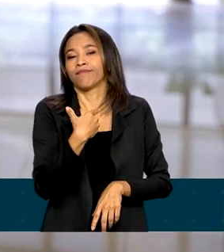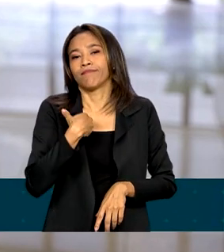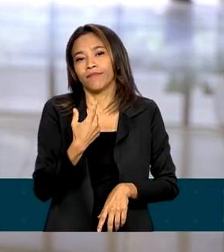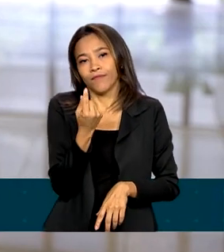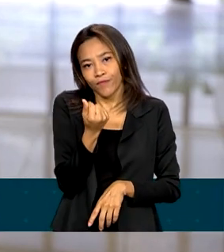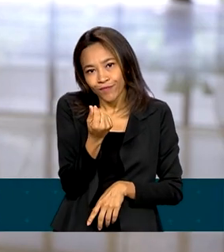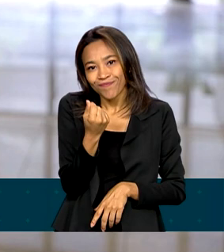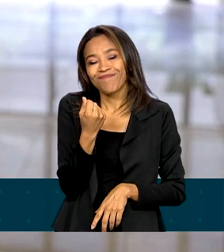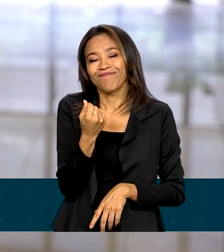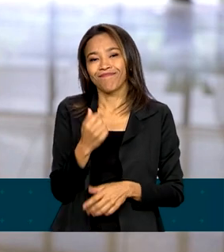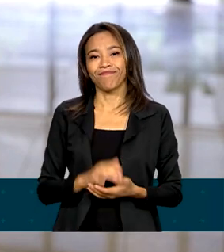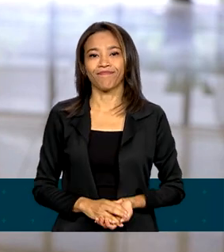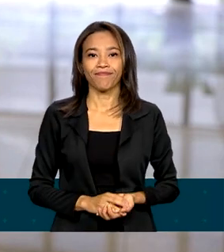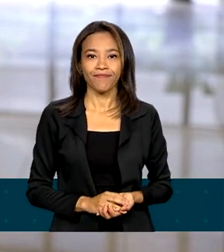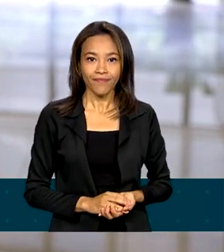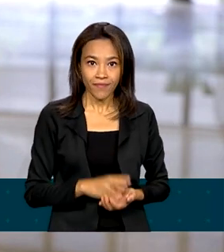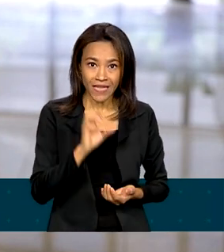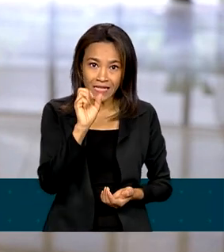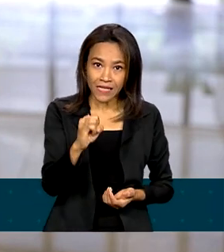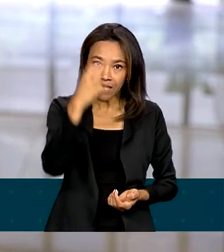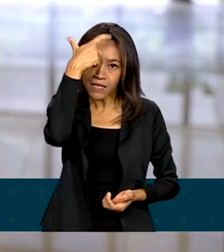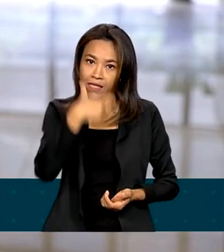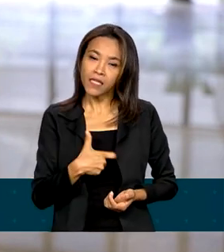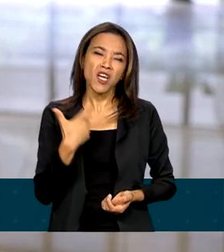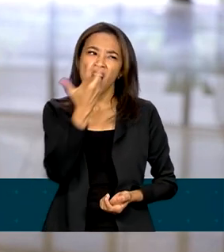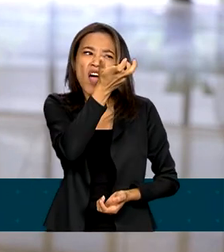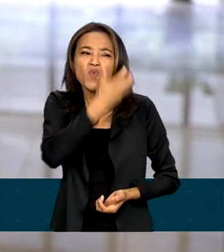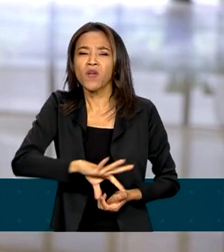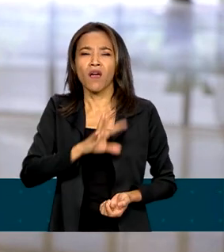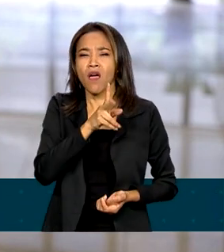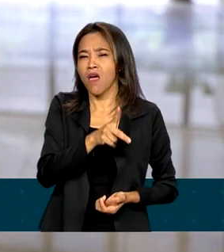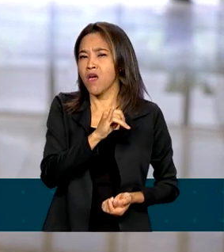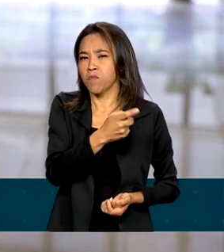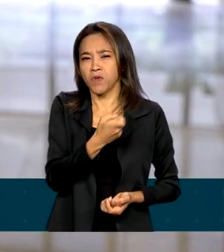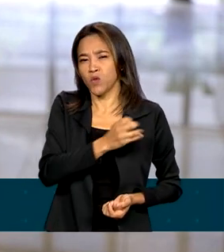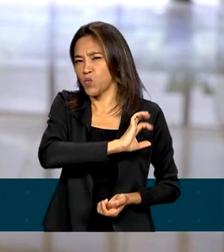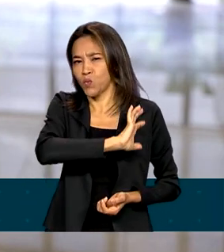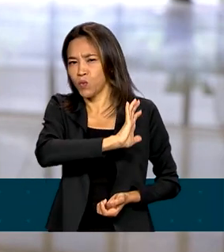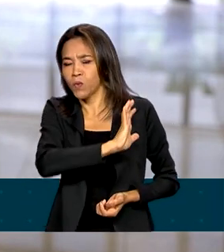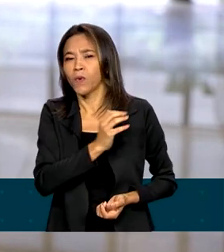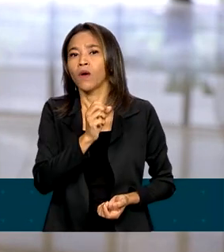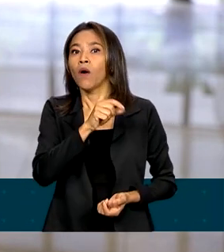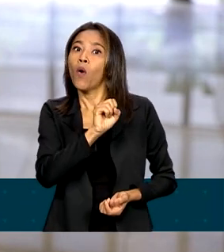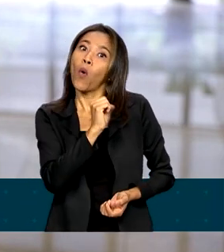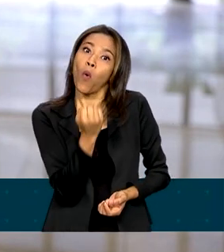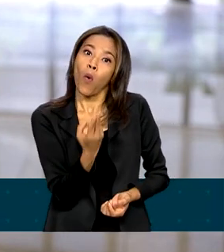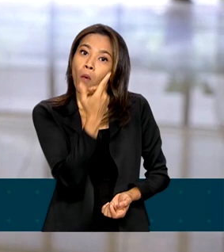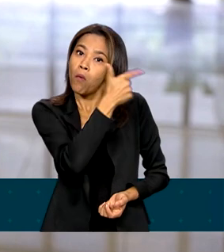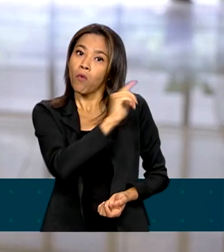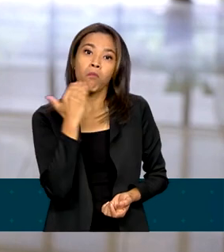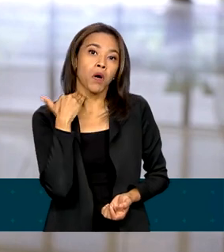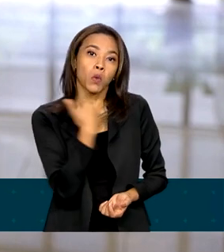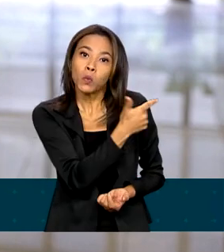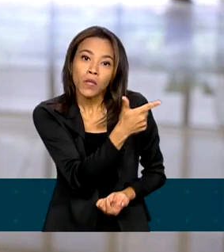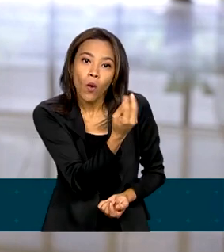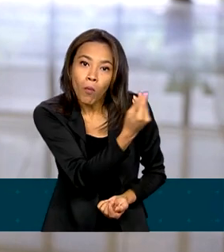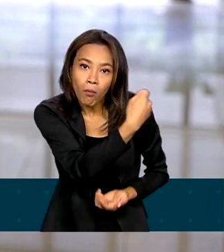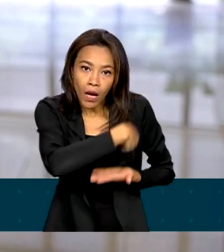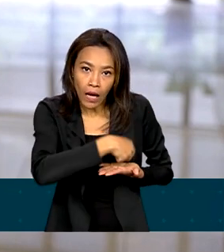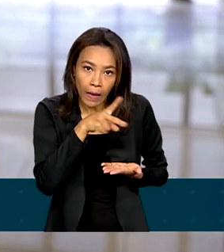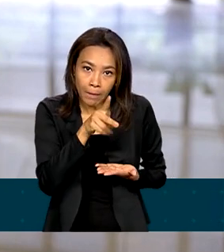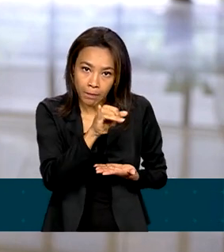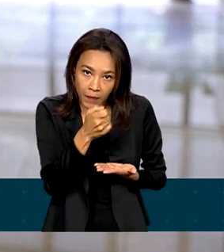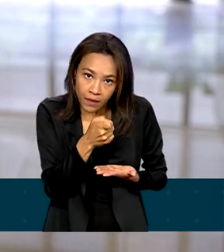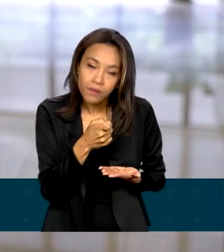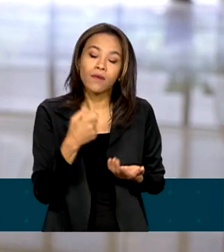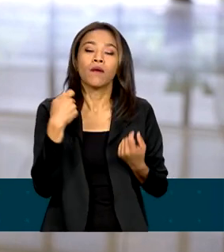ocorrerá na conta do cidadão. Se o cidadão não quer receber por PIX ou se por acaso a instituição não tem essa forma de pagar, será necessário que